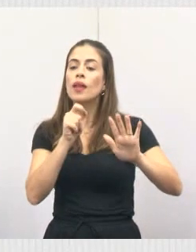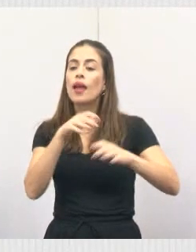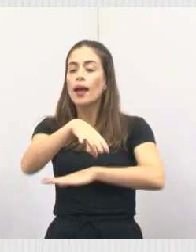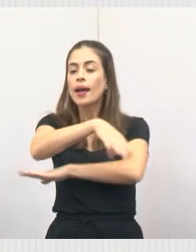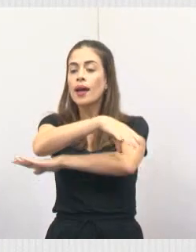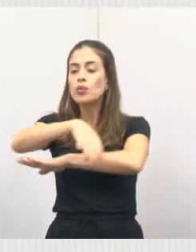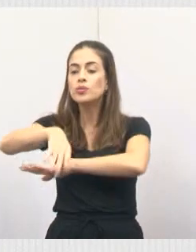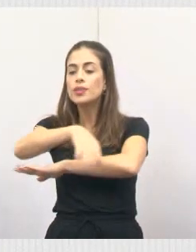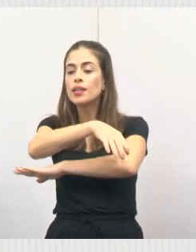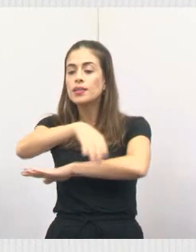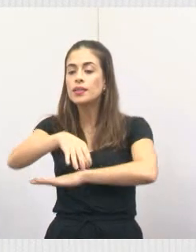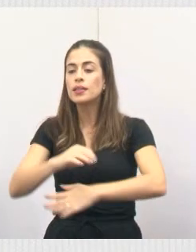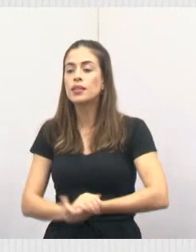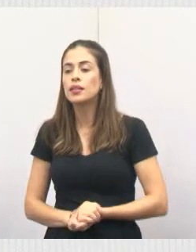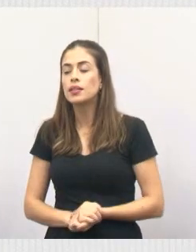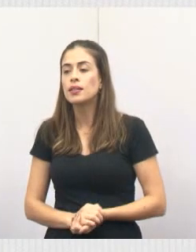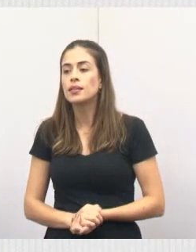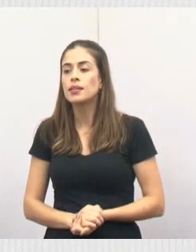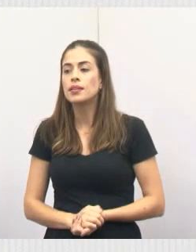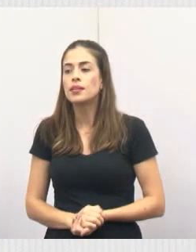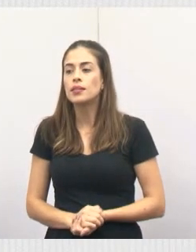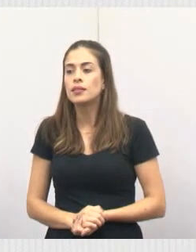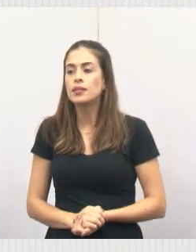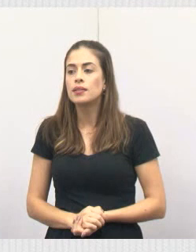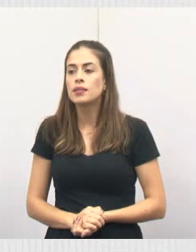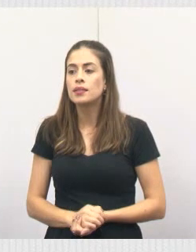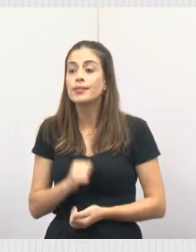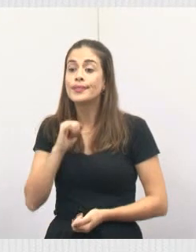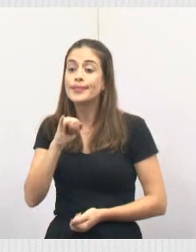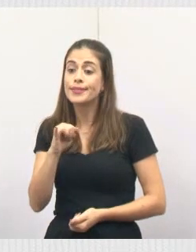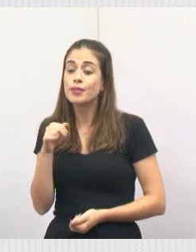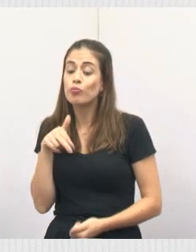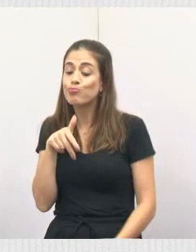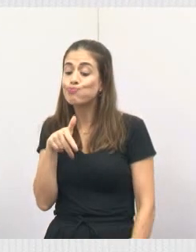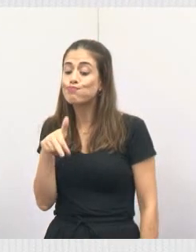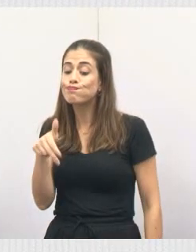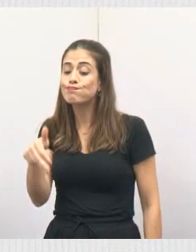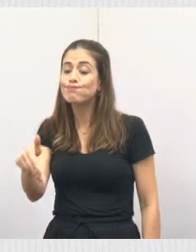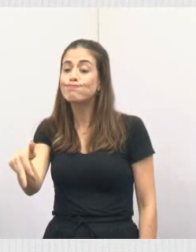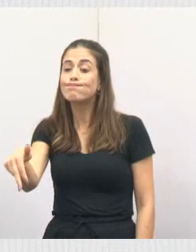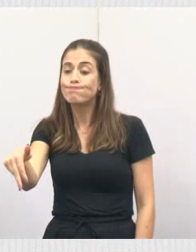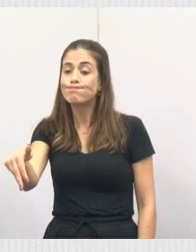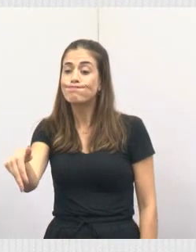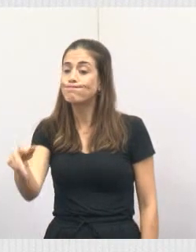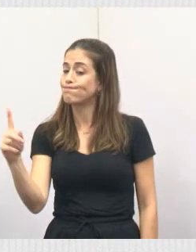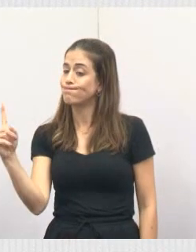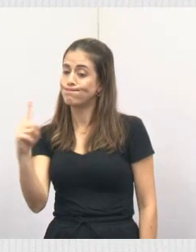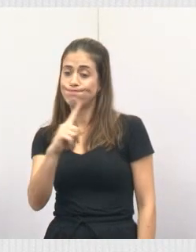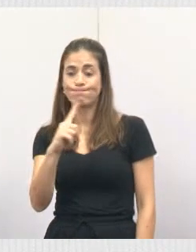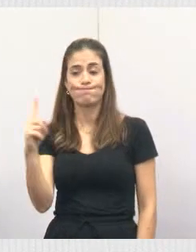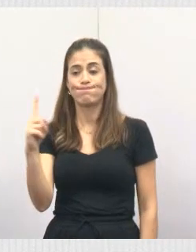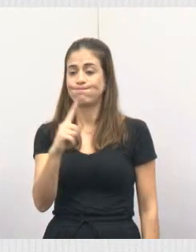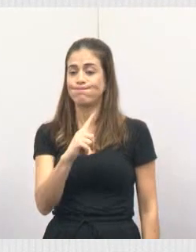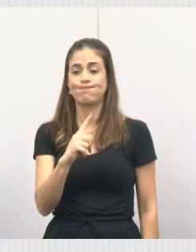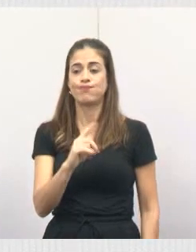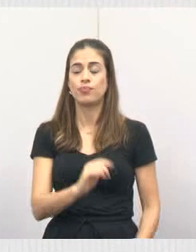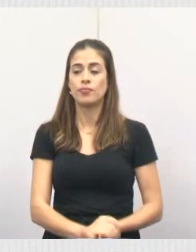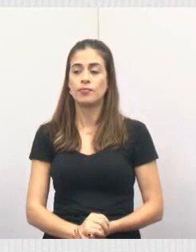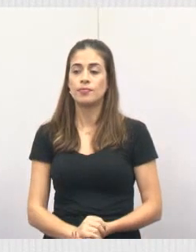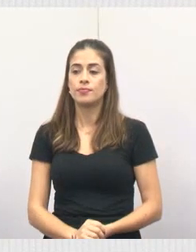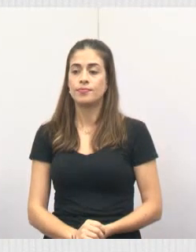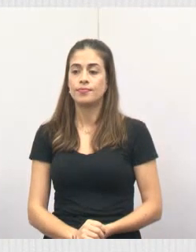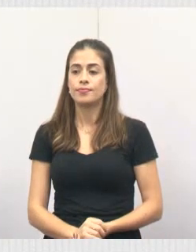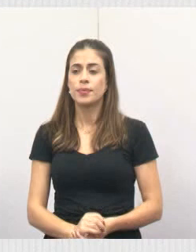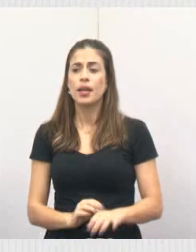calçada, se há possibilidade de transitar por ela. Obviamente que não, né? Essas